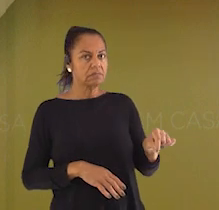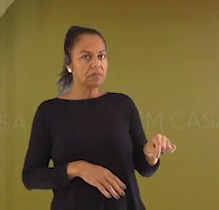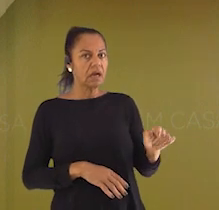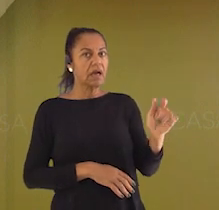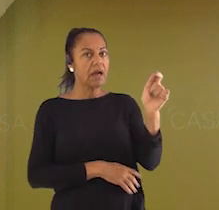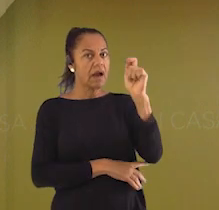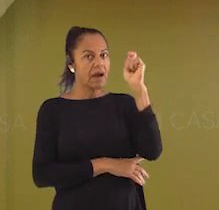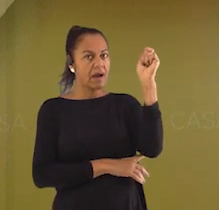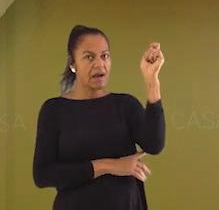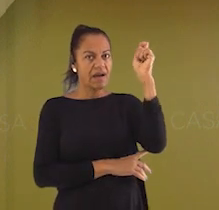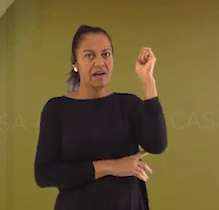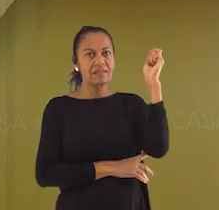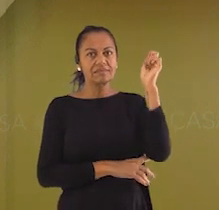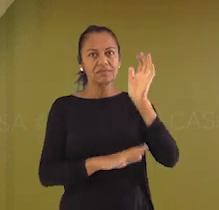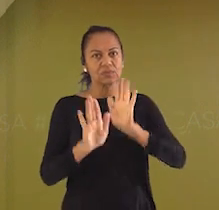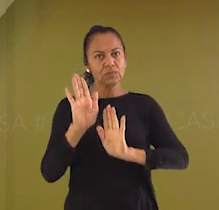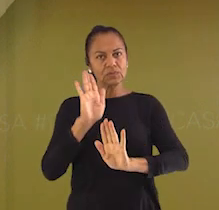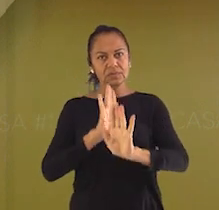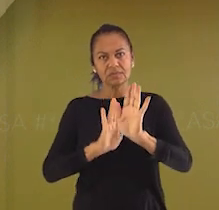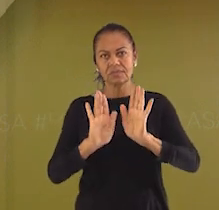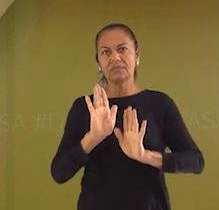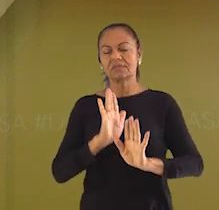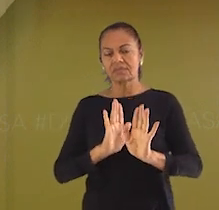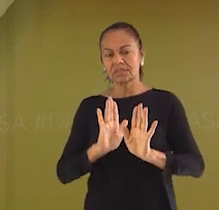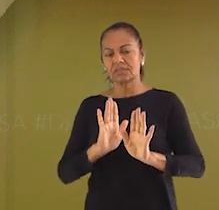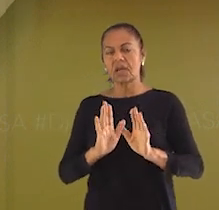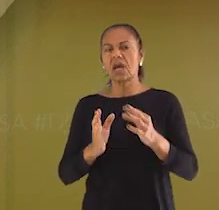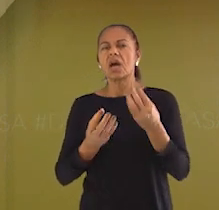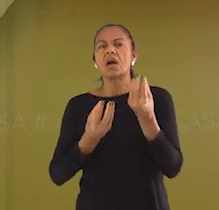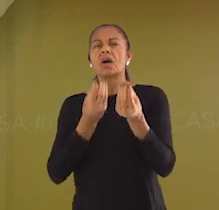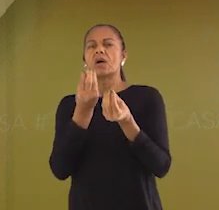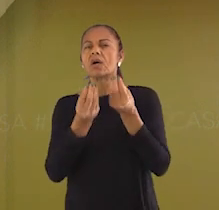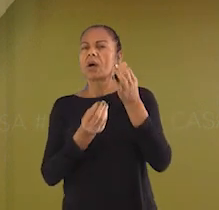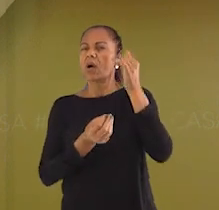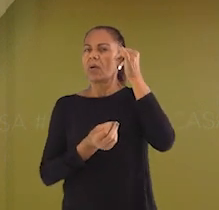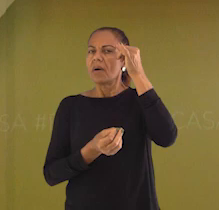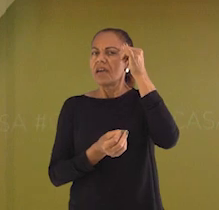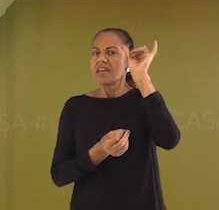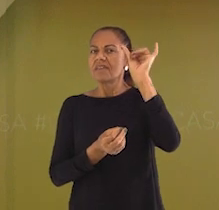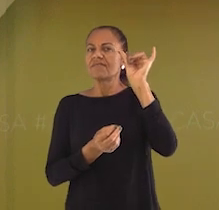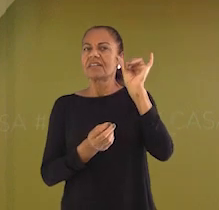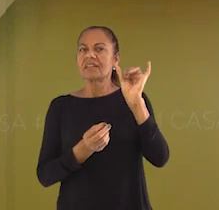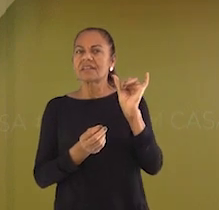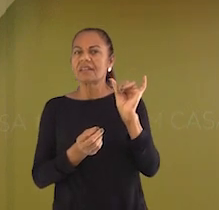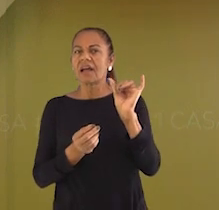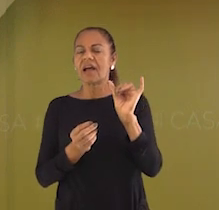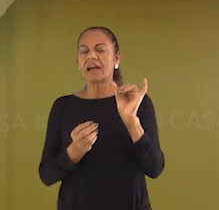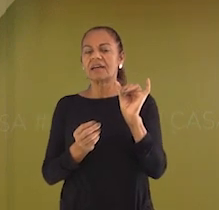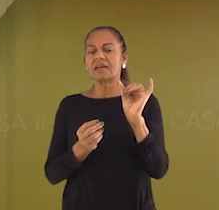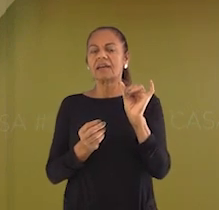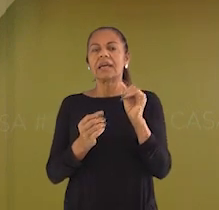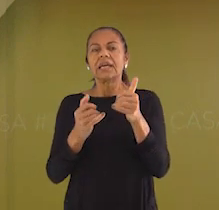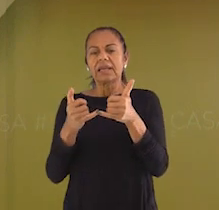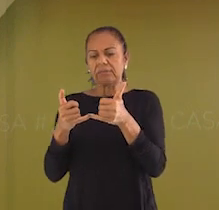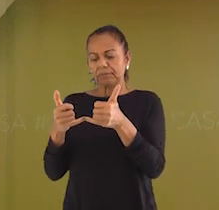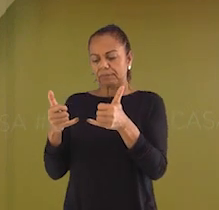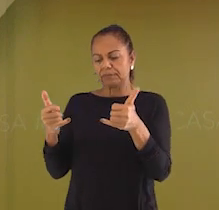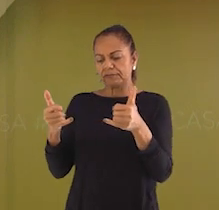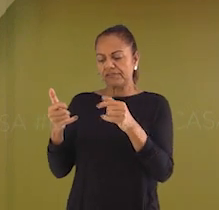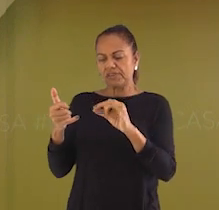e ter muita atenção. Uma forma de evitar esses acidentes é evitar ter contatos com fios